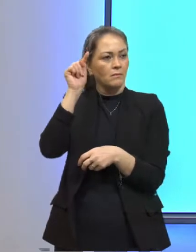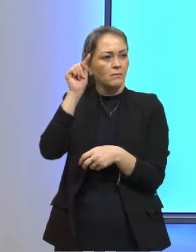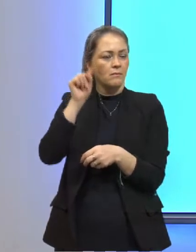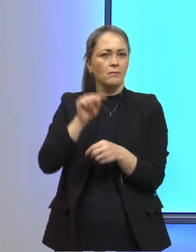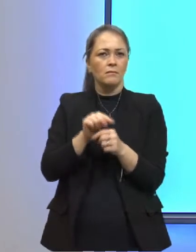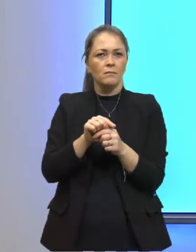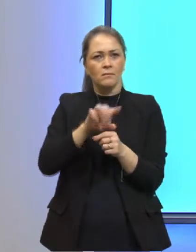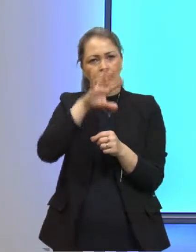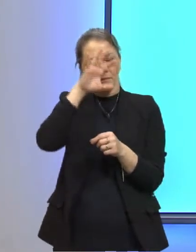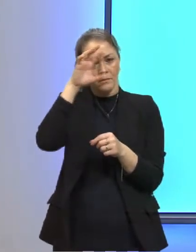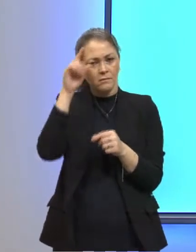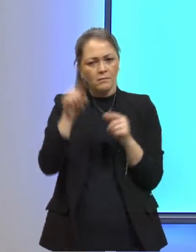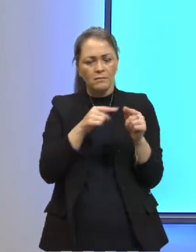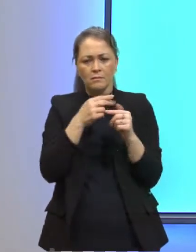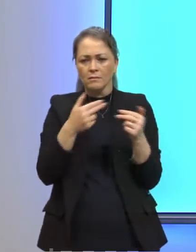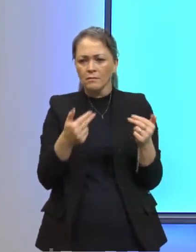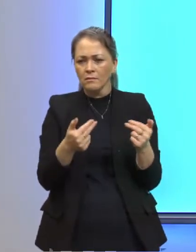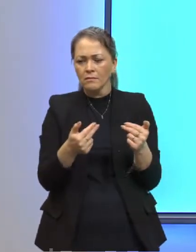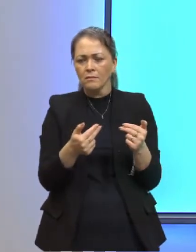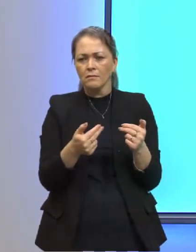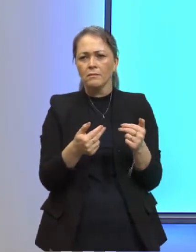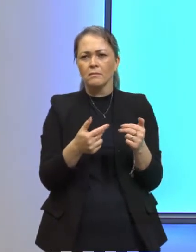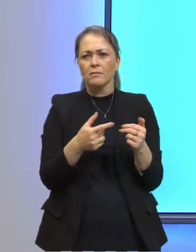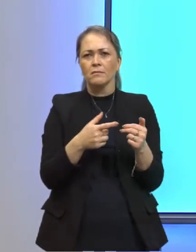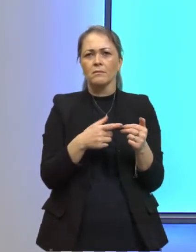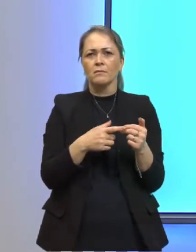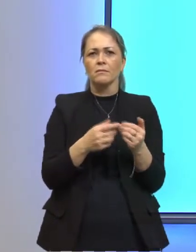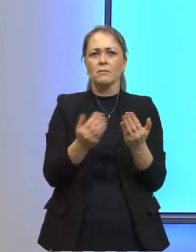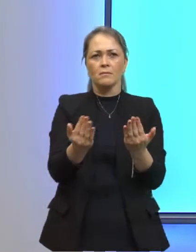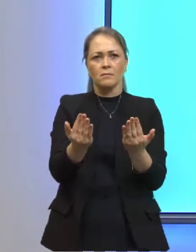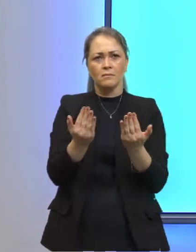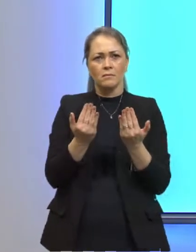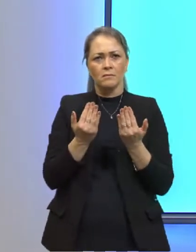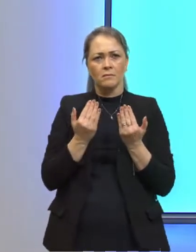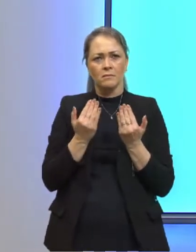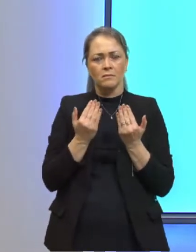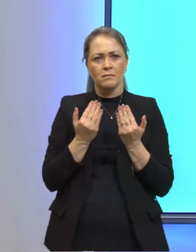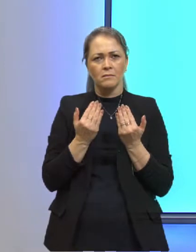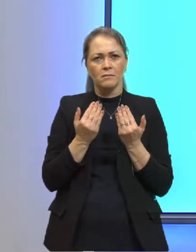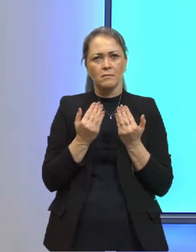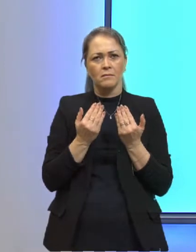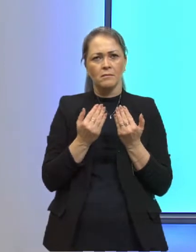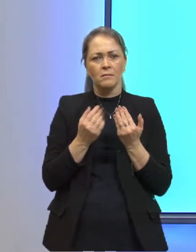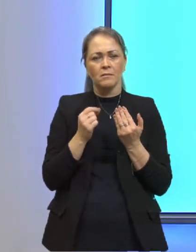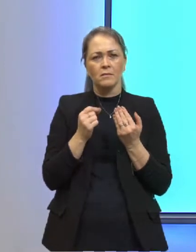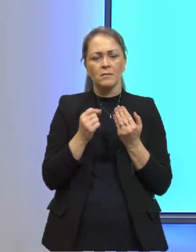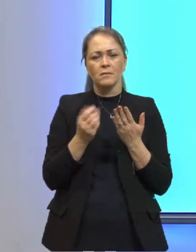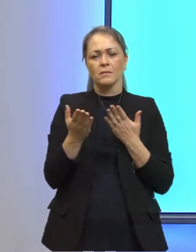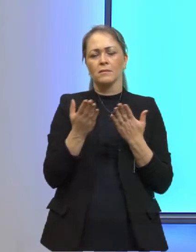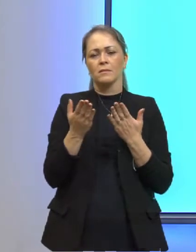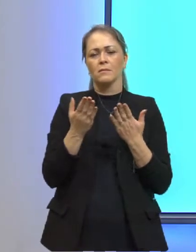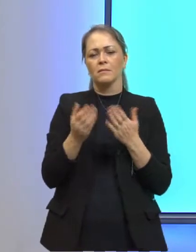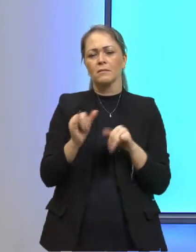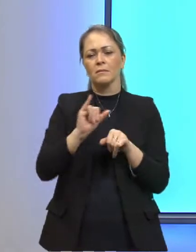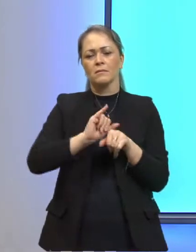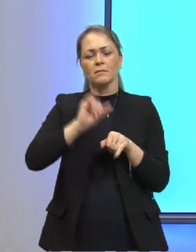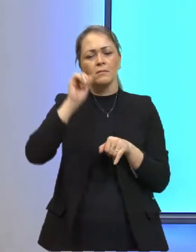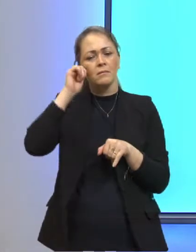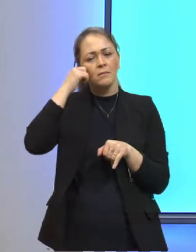para resolver algumas situações na termodinâmica. Certo? Então, o que a gente poderia comparar com o corpo negro que